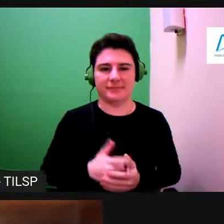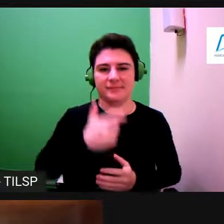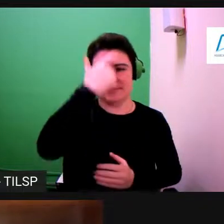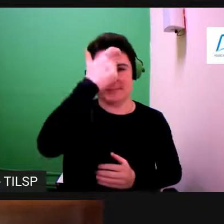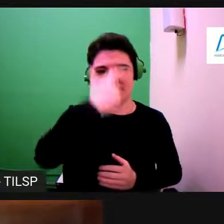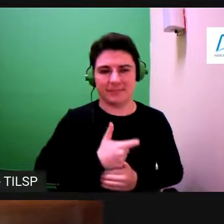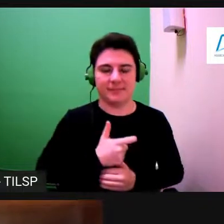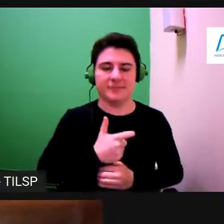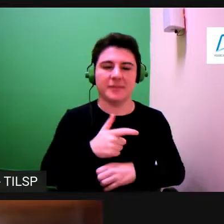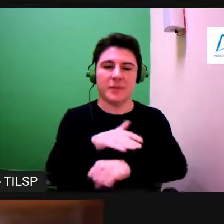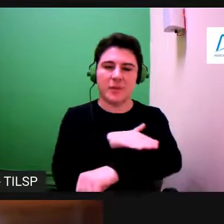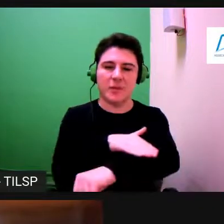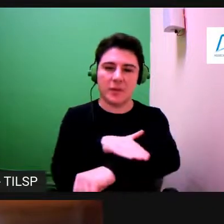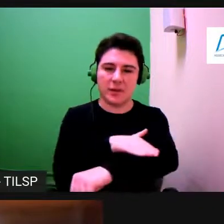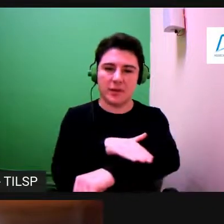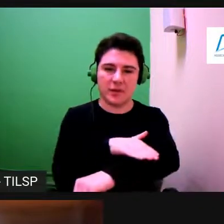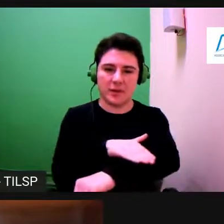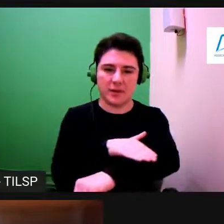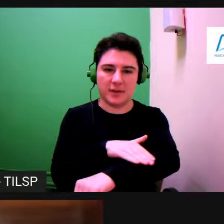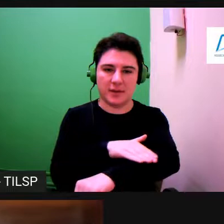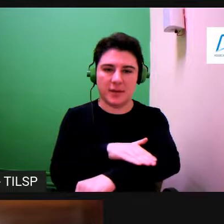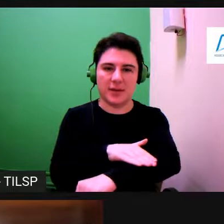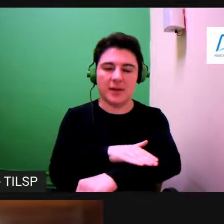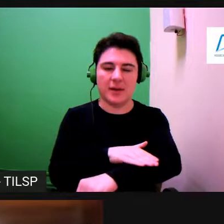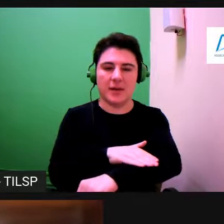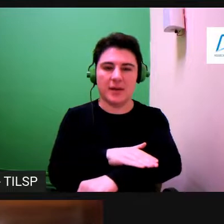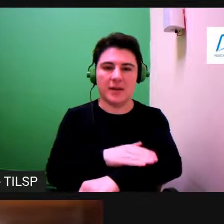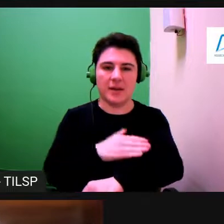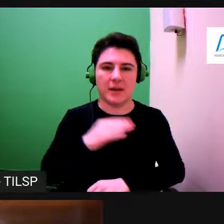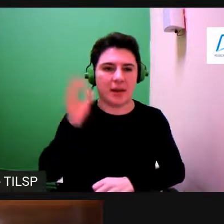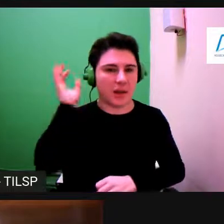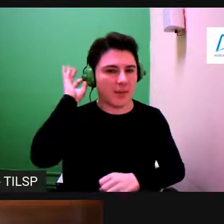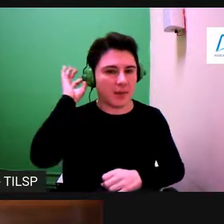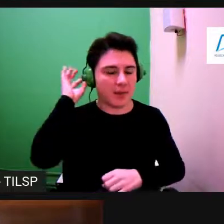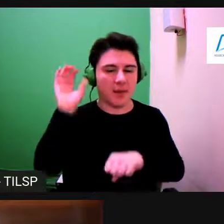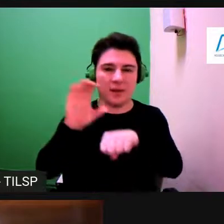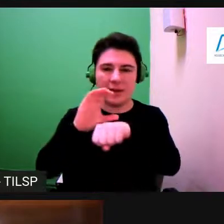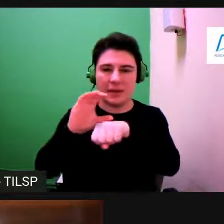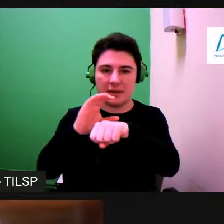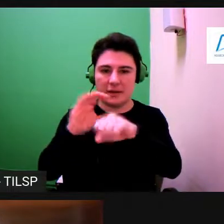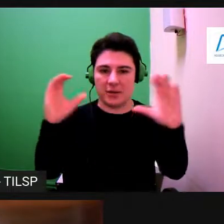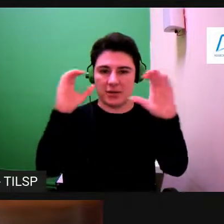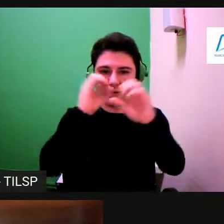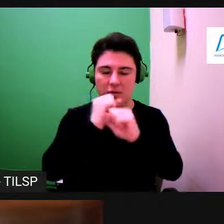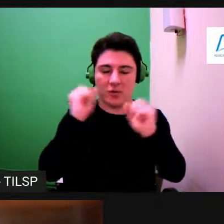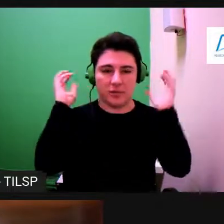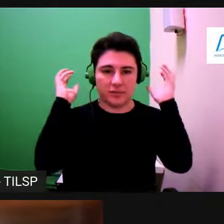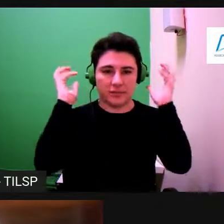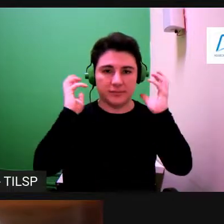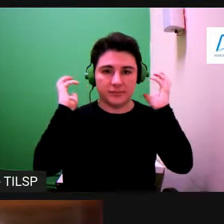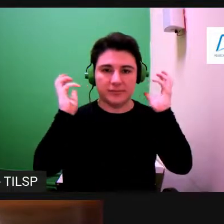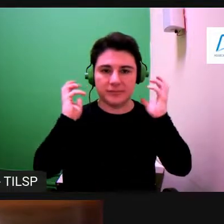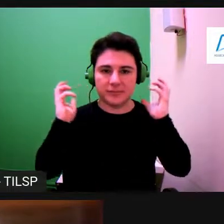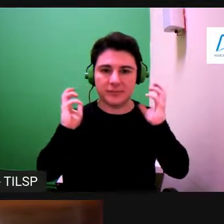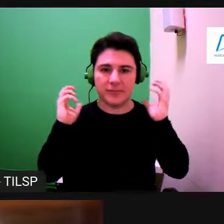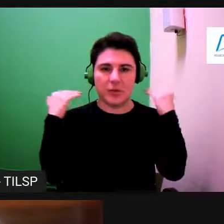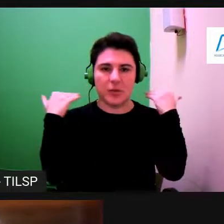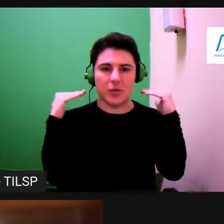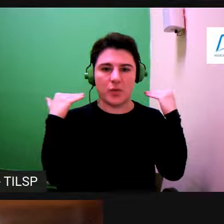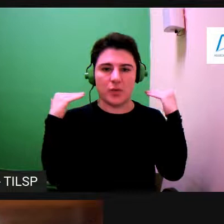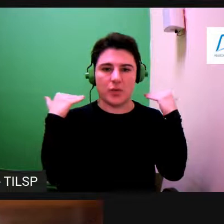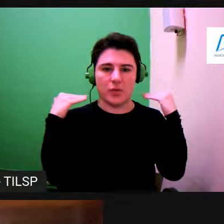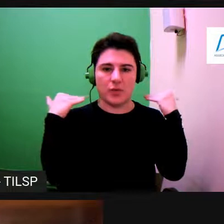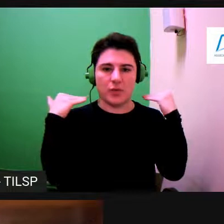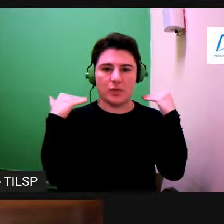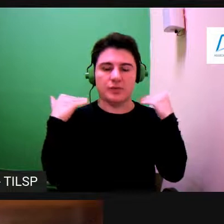Sou morena. Sou Carla, né? Sou morena. Meu cabelo é castão escuro, cacheado e curto, indo até o